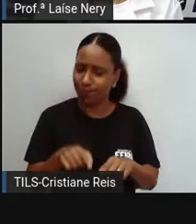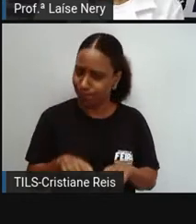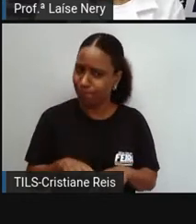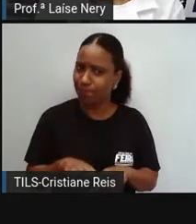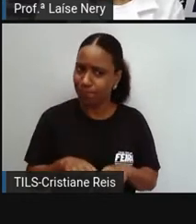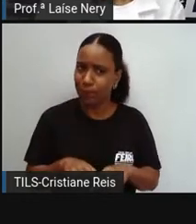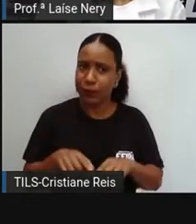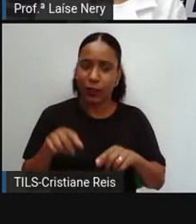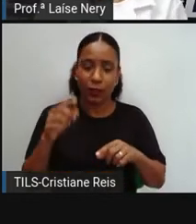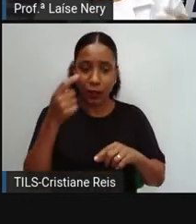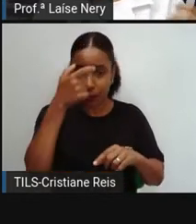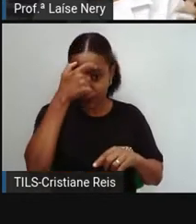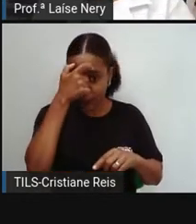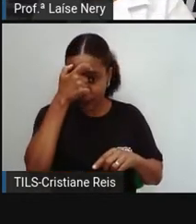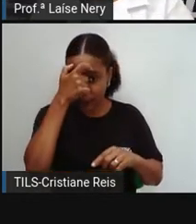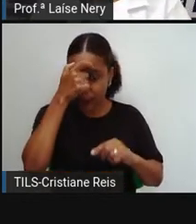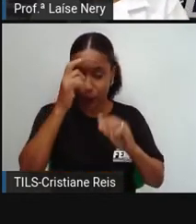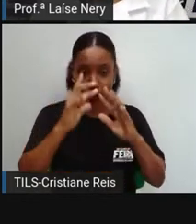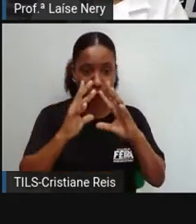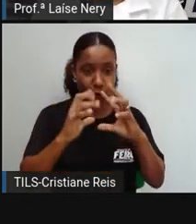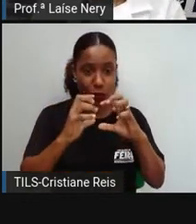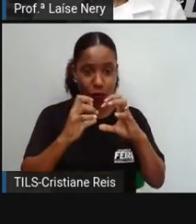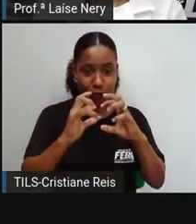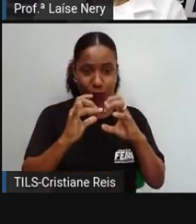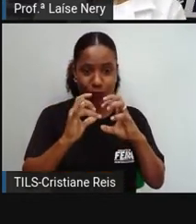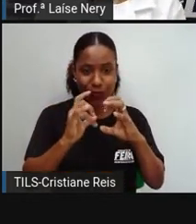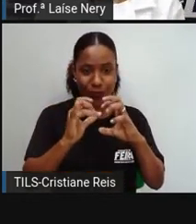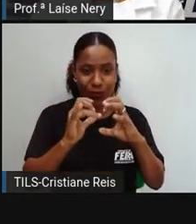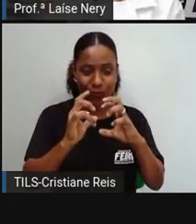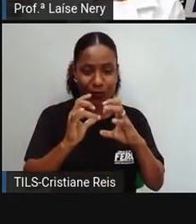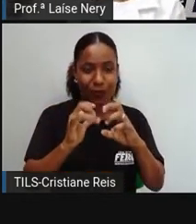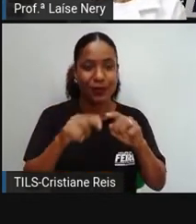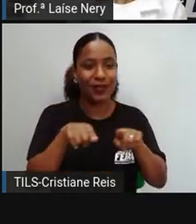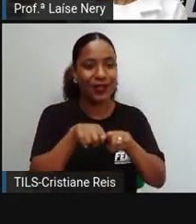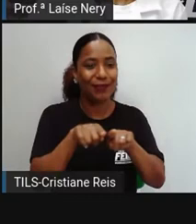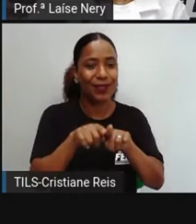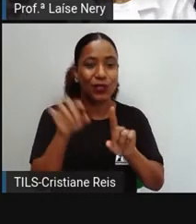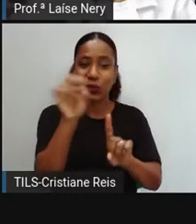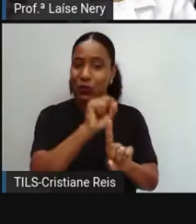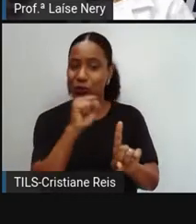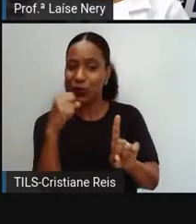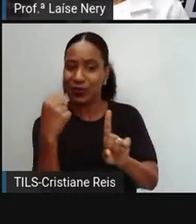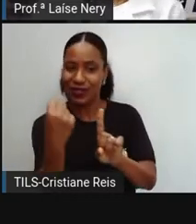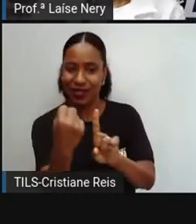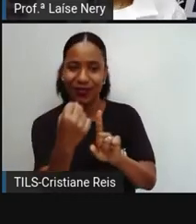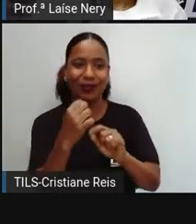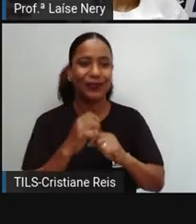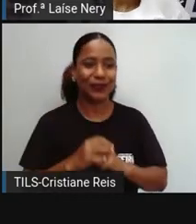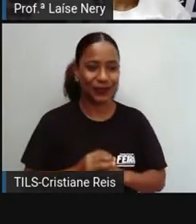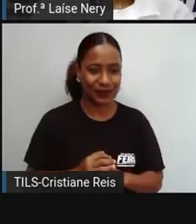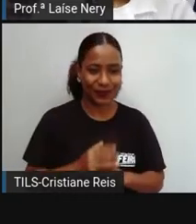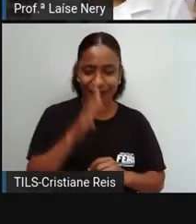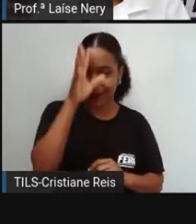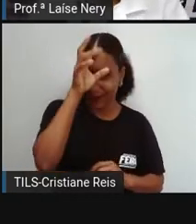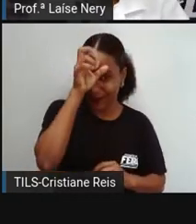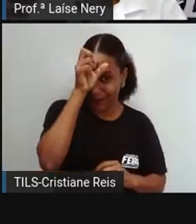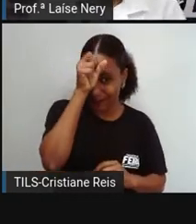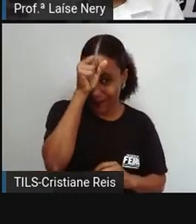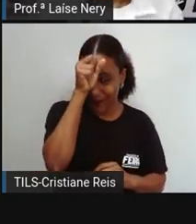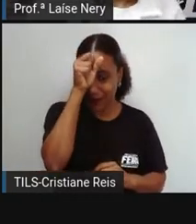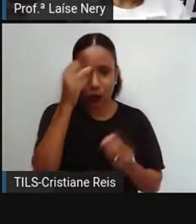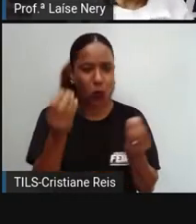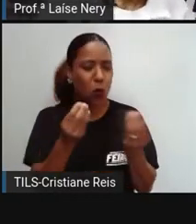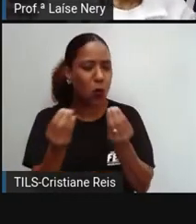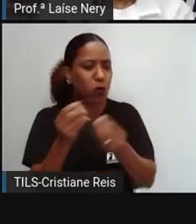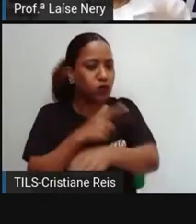criança vai aprender como se comportar, aprende os movimentos do seu corpo, aprende a